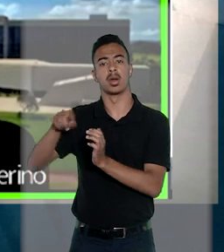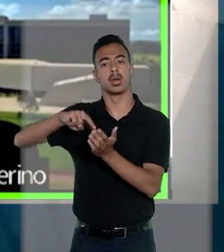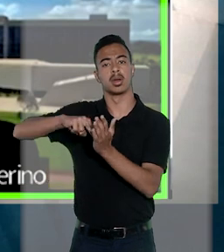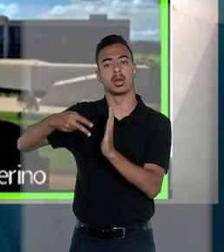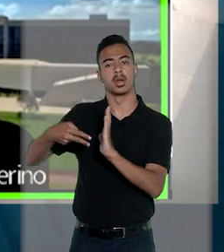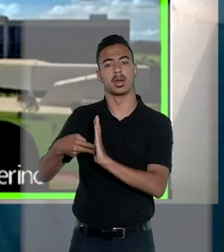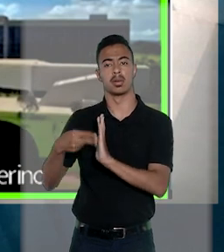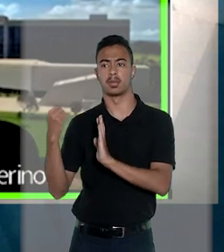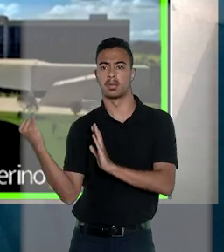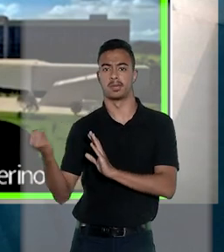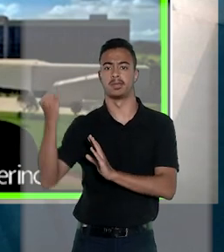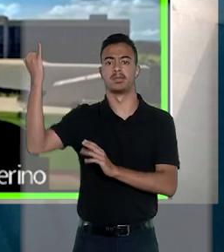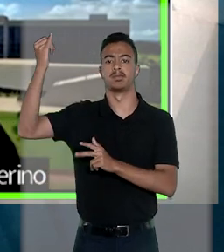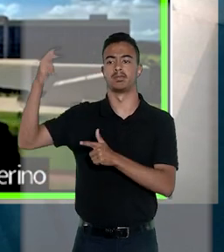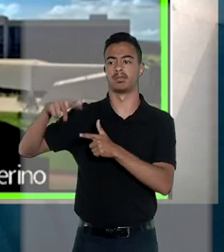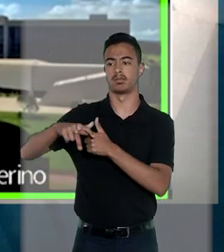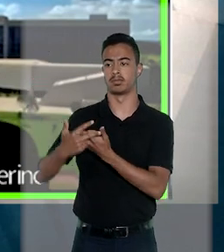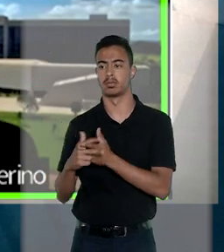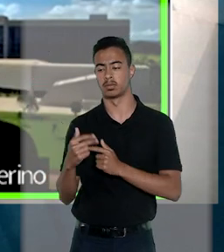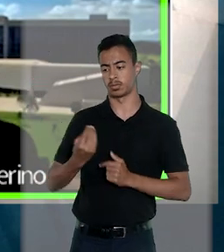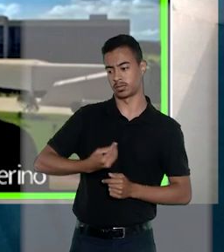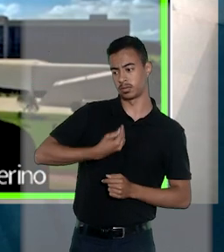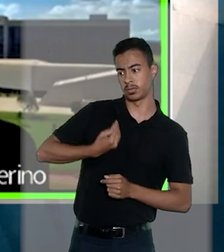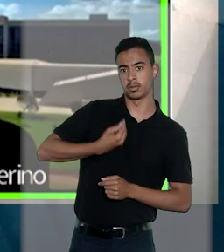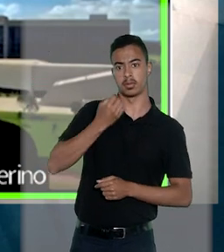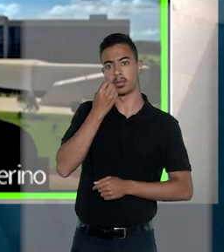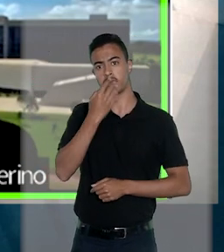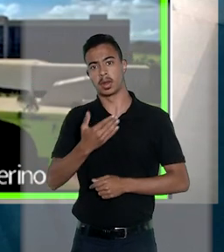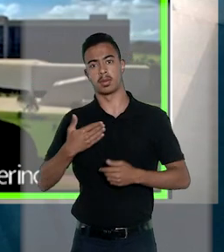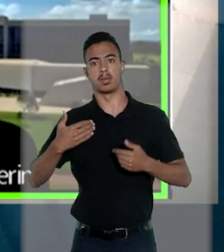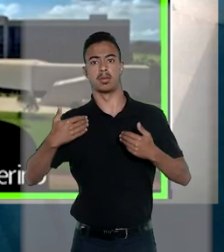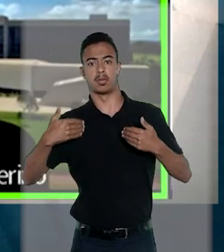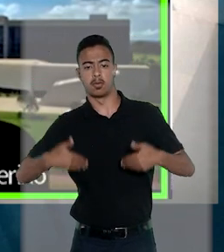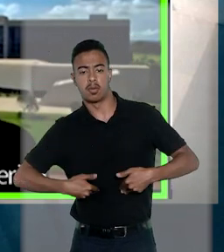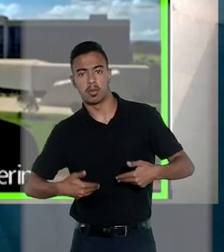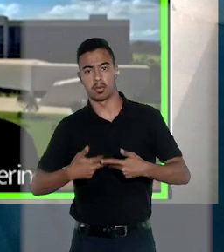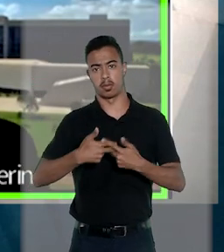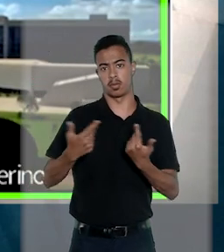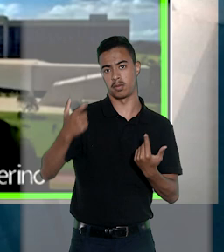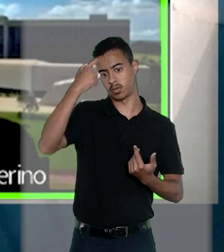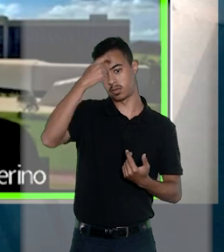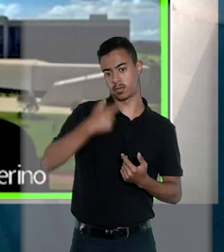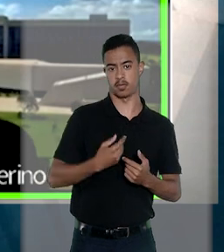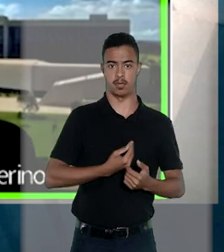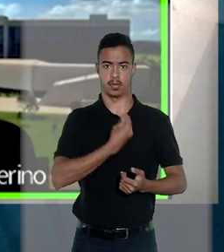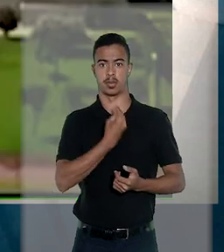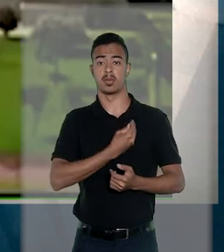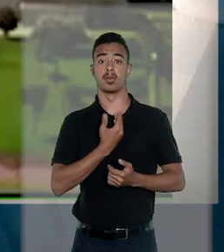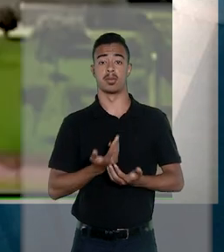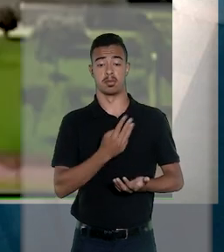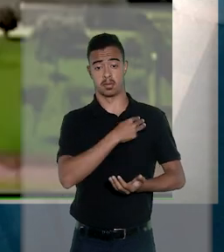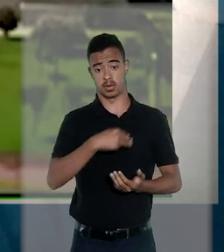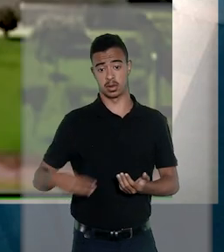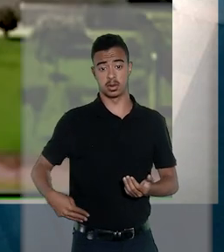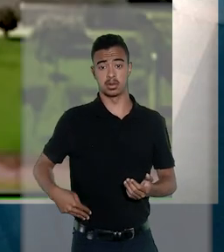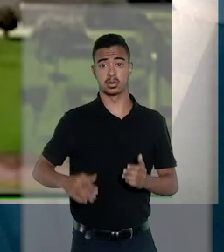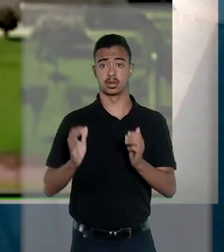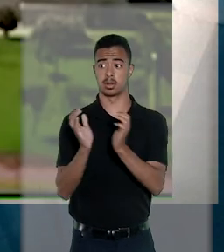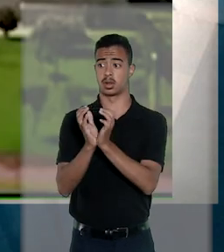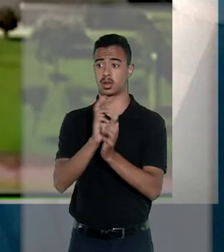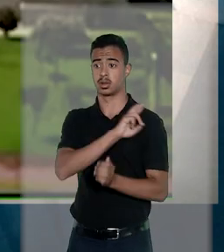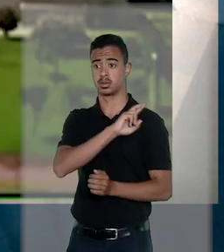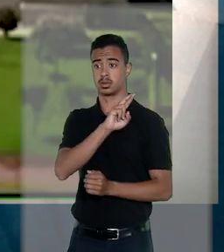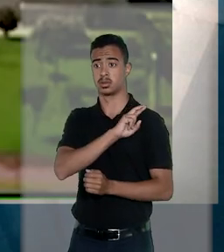constituem instrumento essencial à manutenção da subsistência digna e da própria vida do alimentando. Para o ministro, em